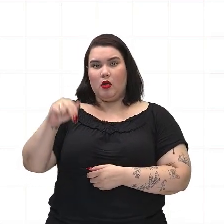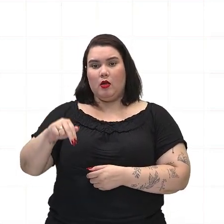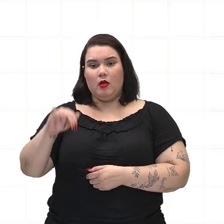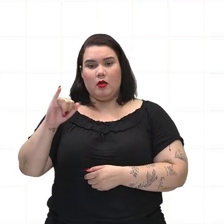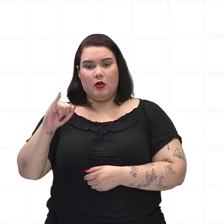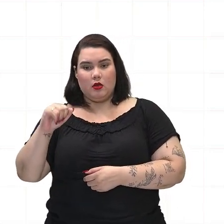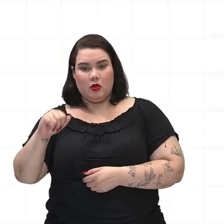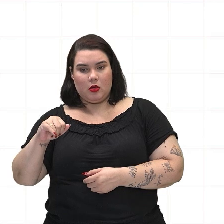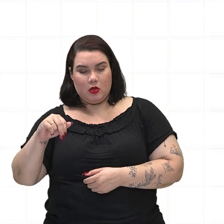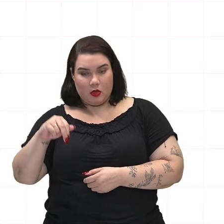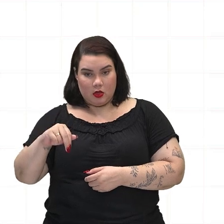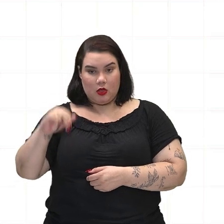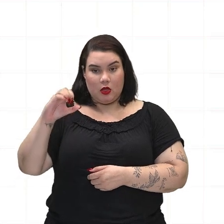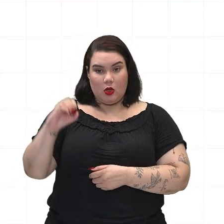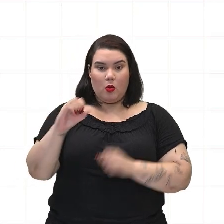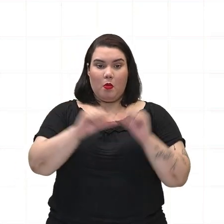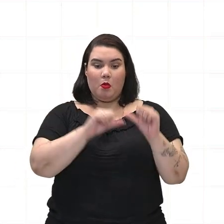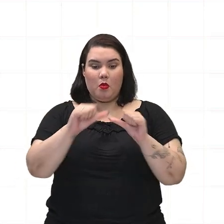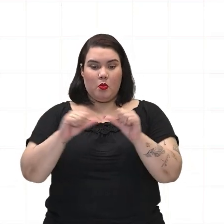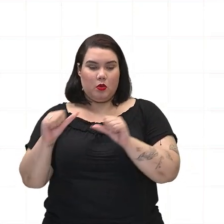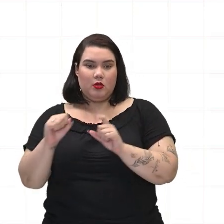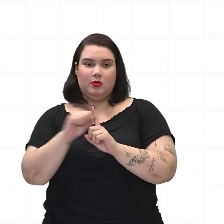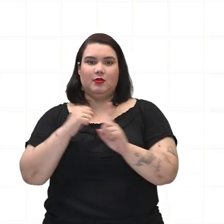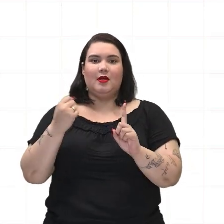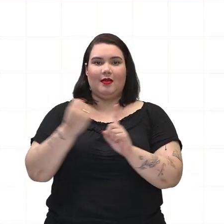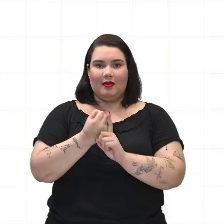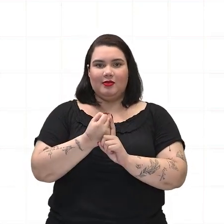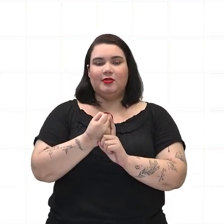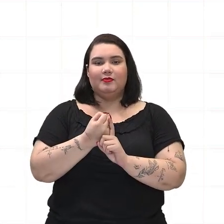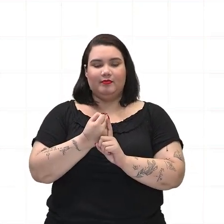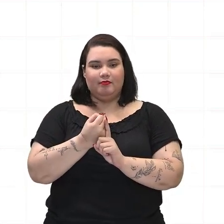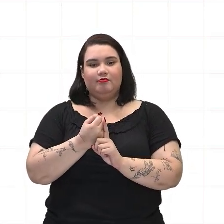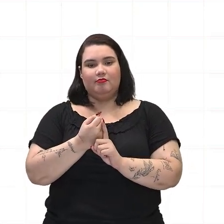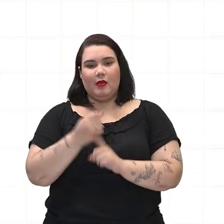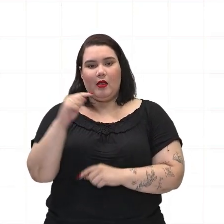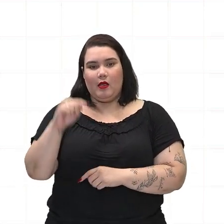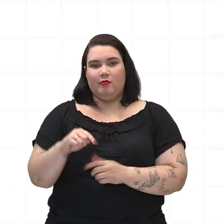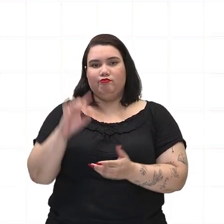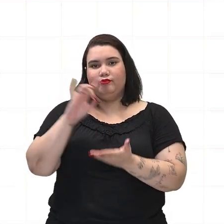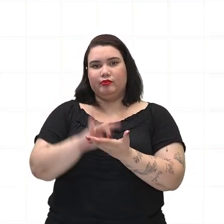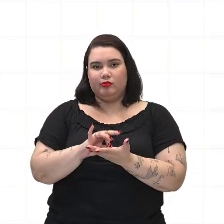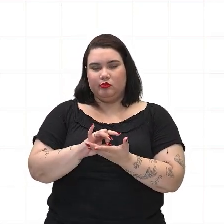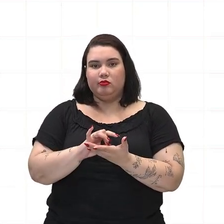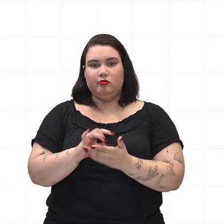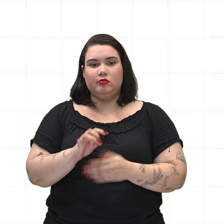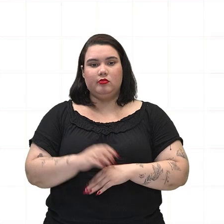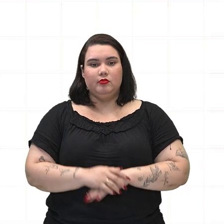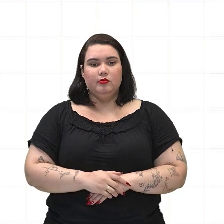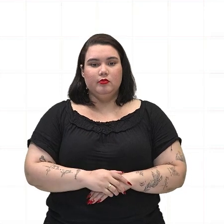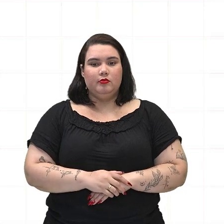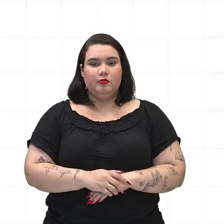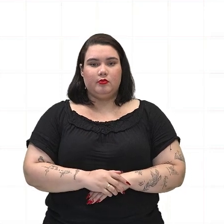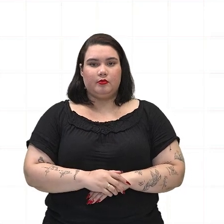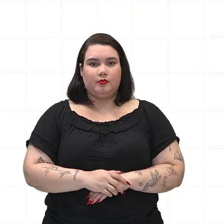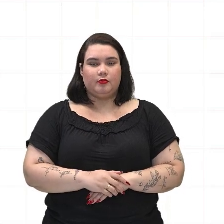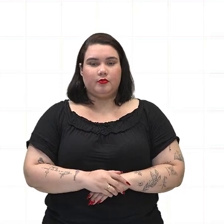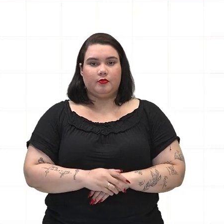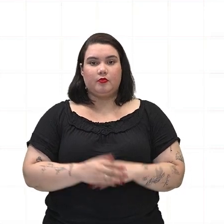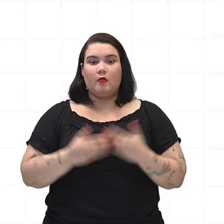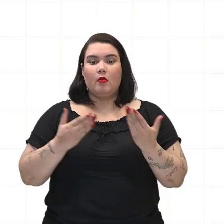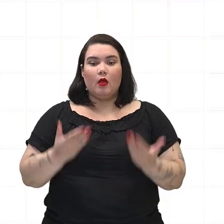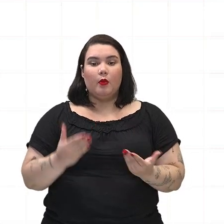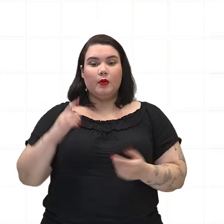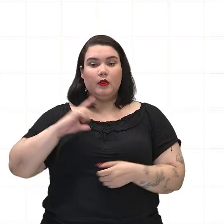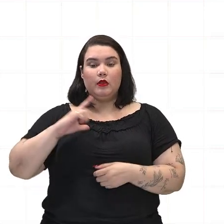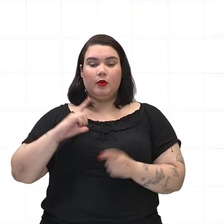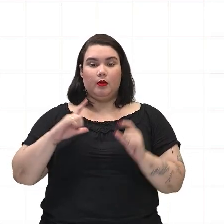sociais daquilo que, né, seria o Brasil, né, então você tem o